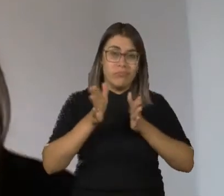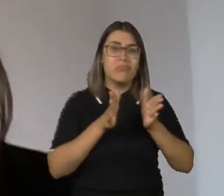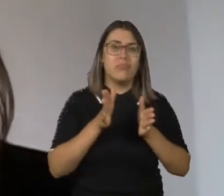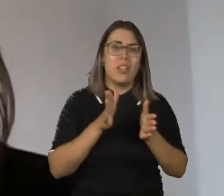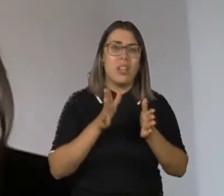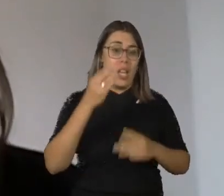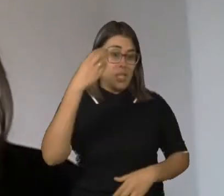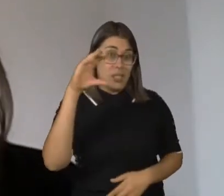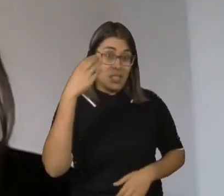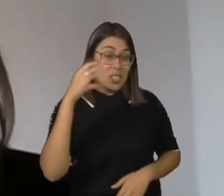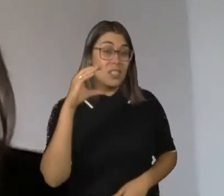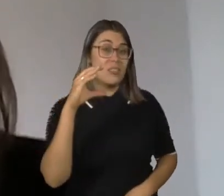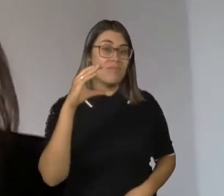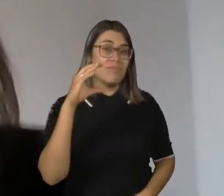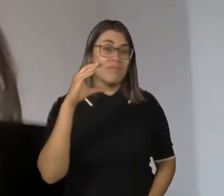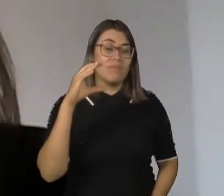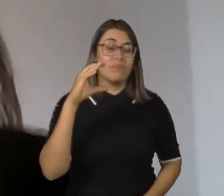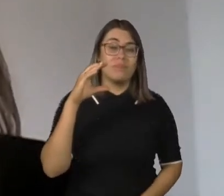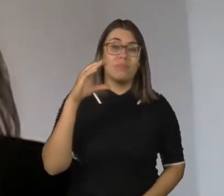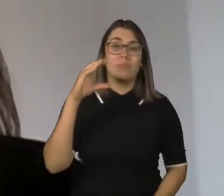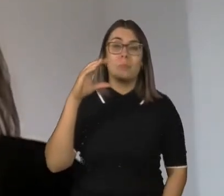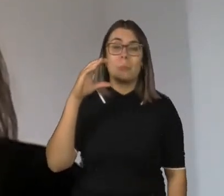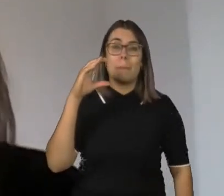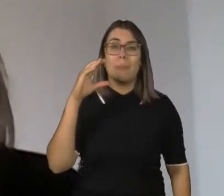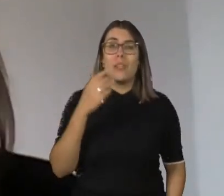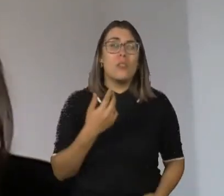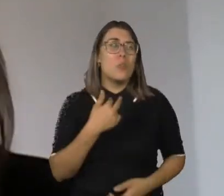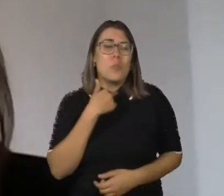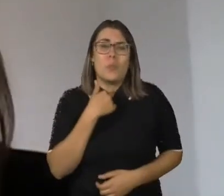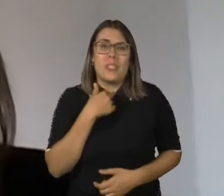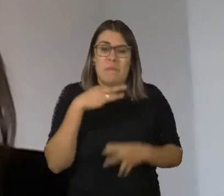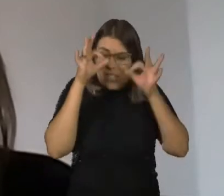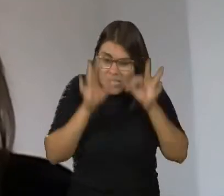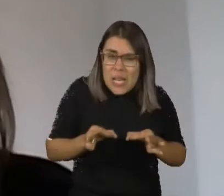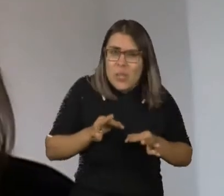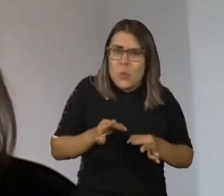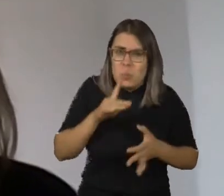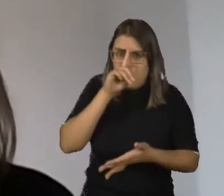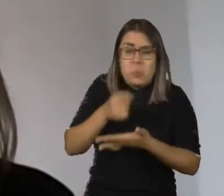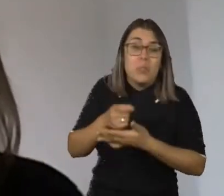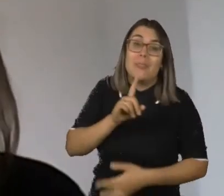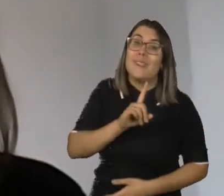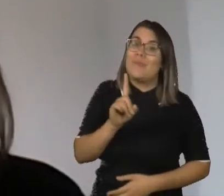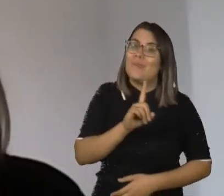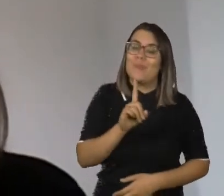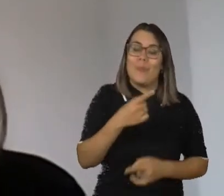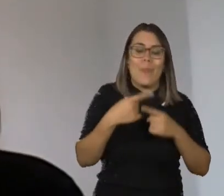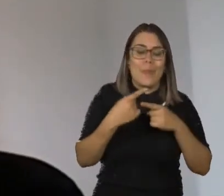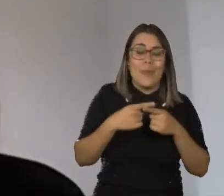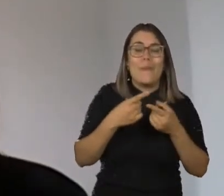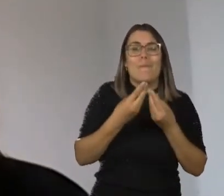a ciência, genética ainda se pergunta. Não podemos ter tanta certeza sobre algo que ainda não é tão claro.